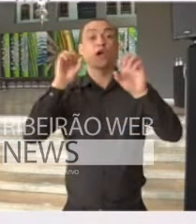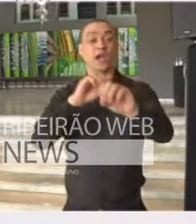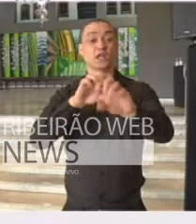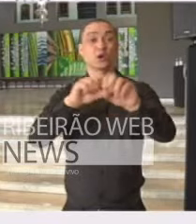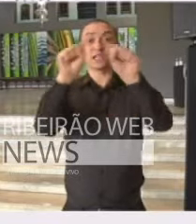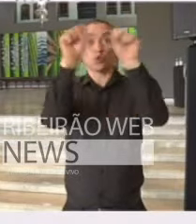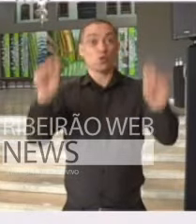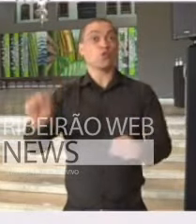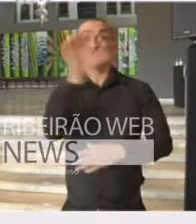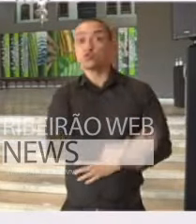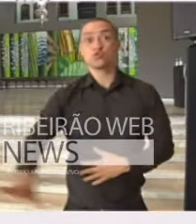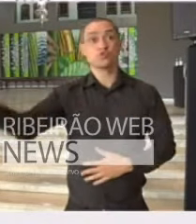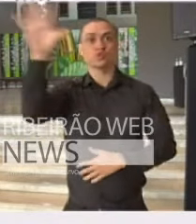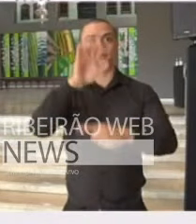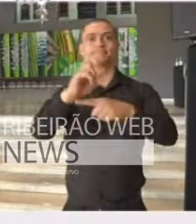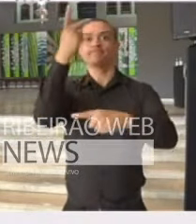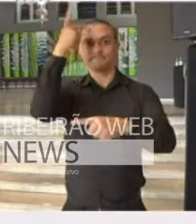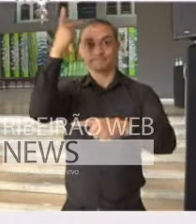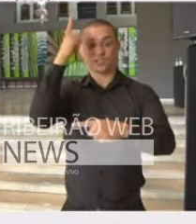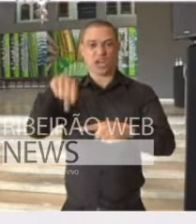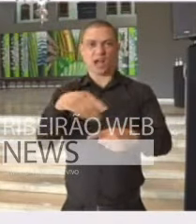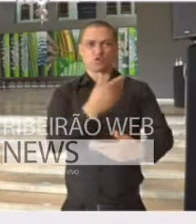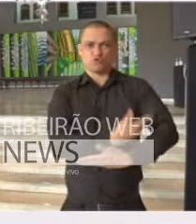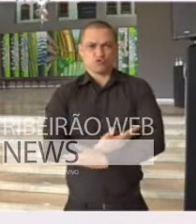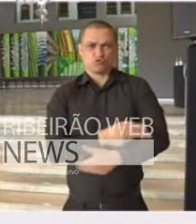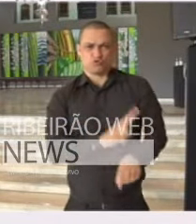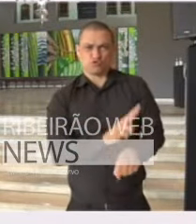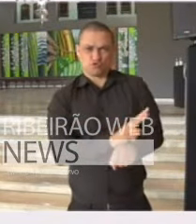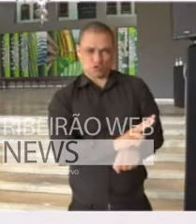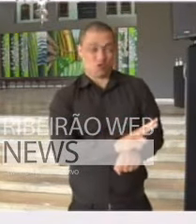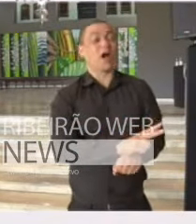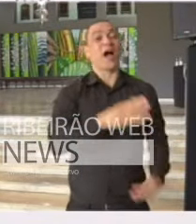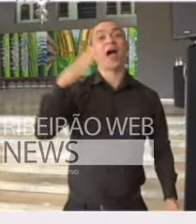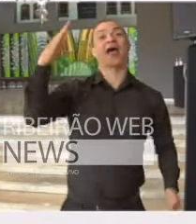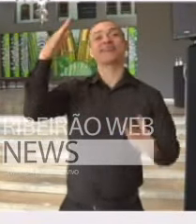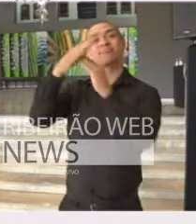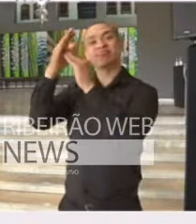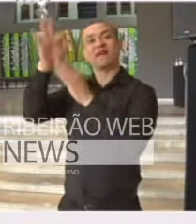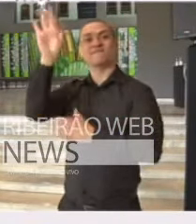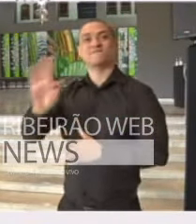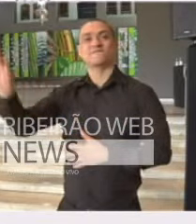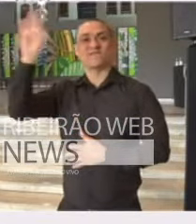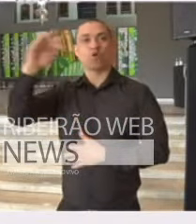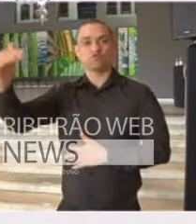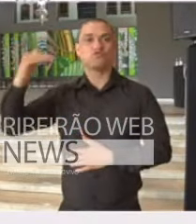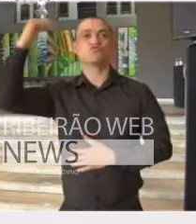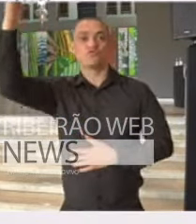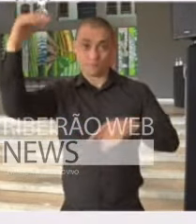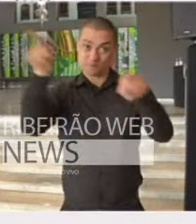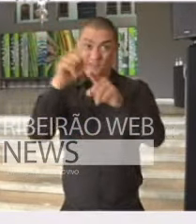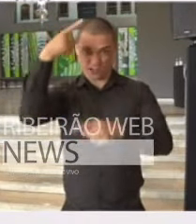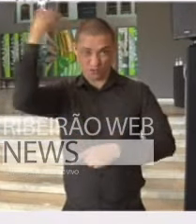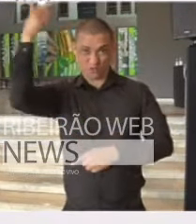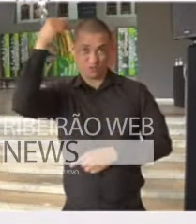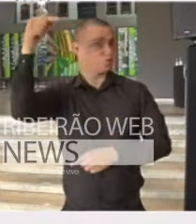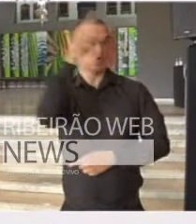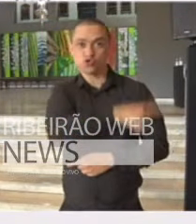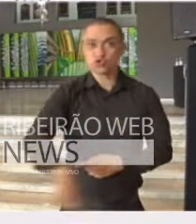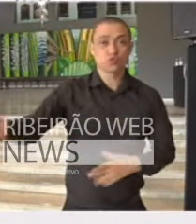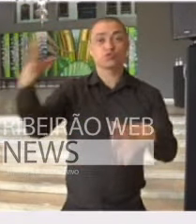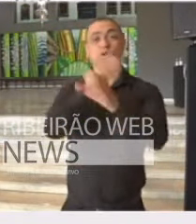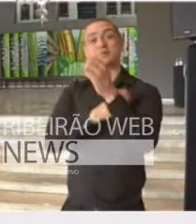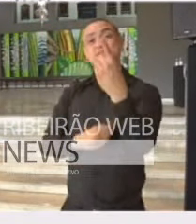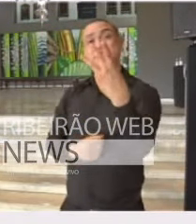do Estado de São Paulo, desde a educação infantil até o ensino superior, que somam esses 13